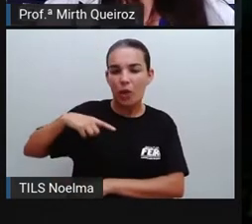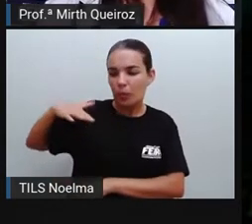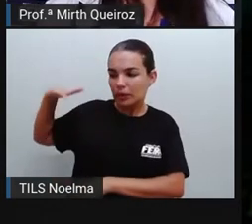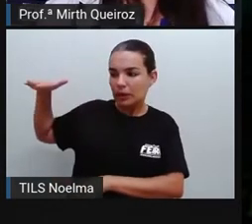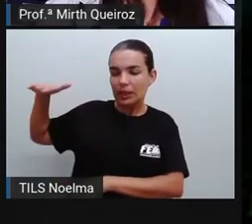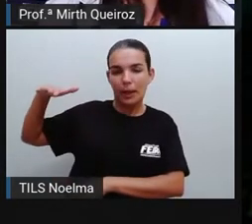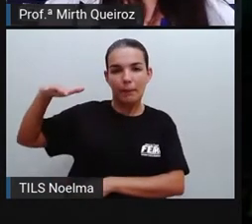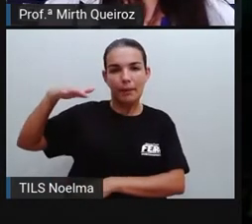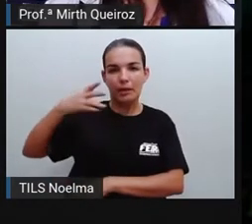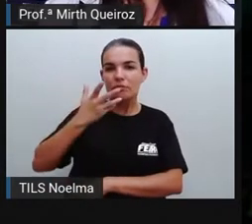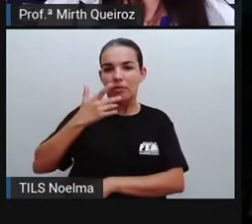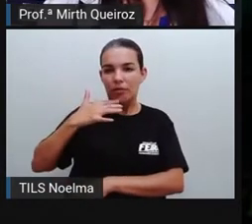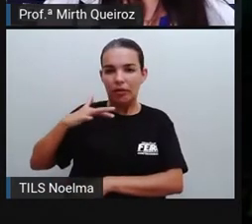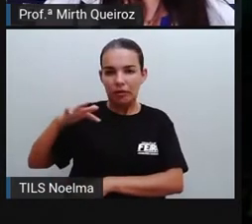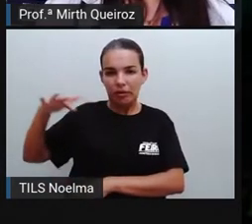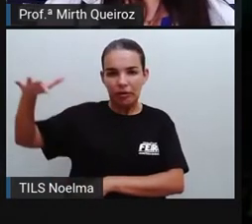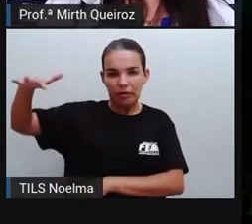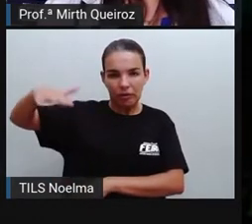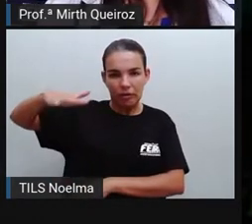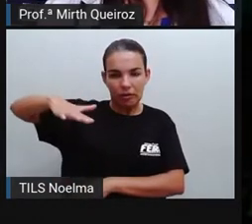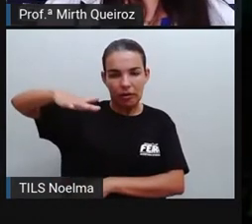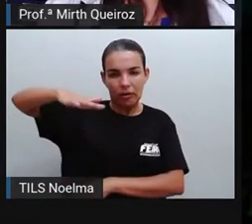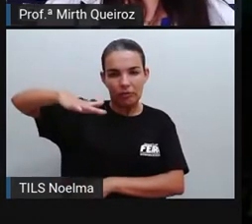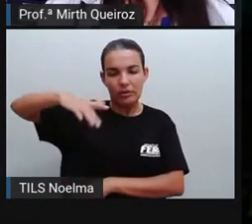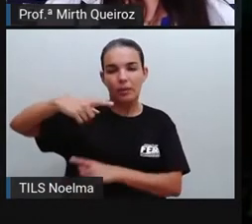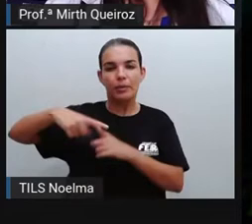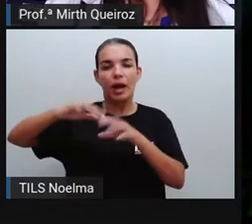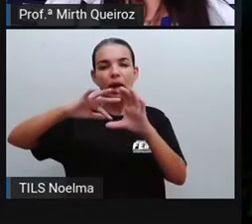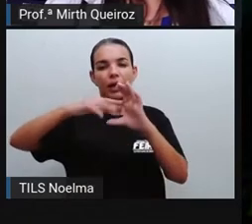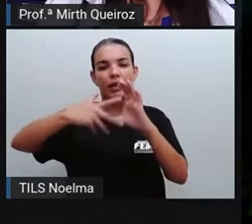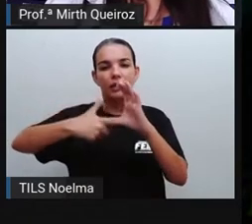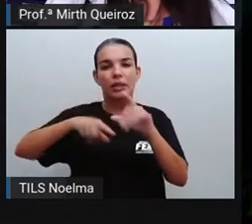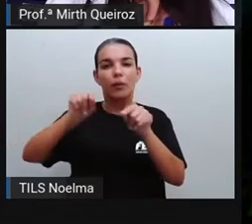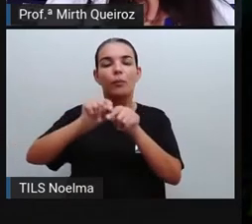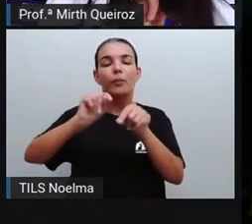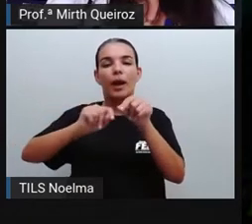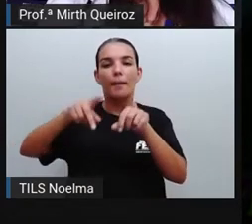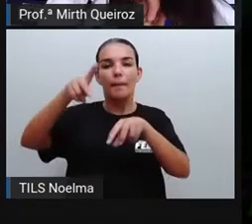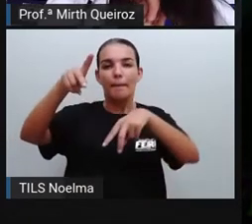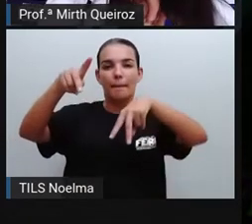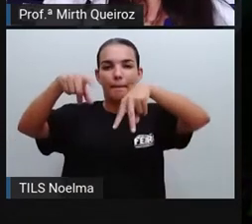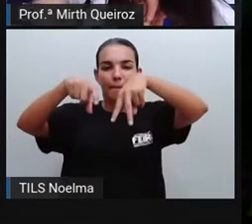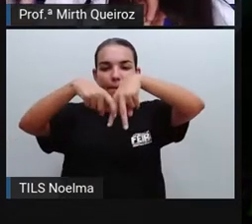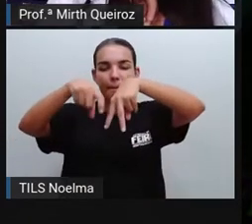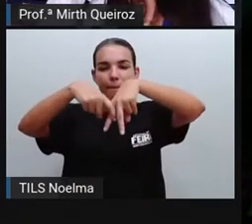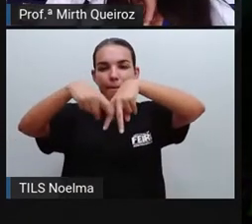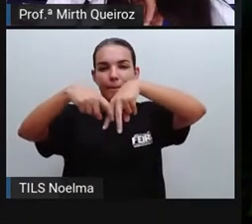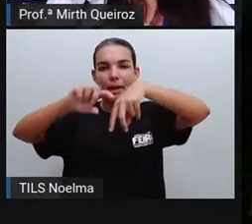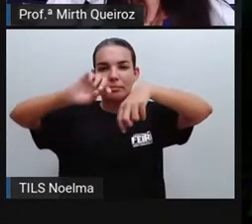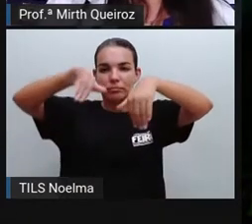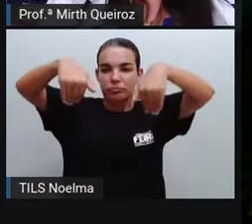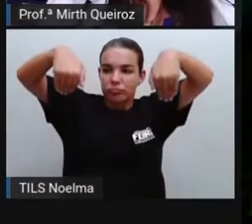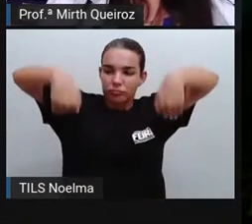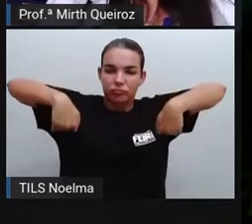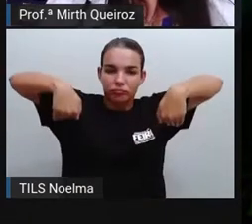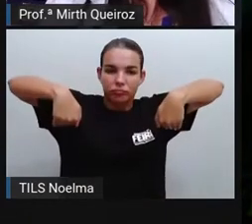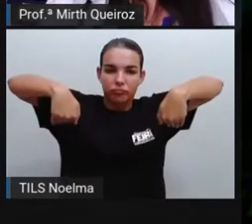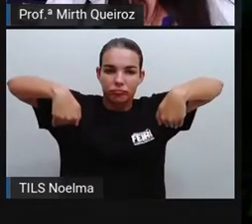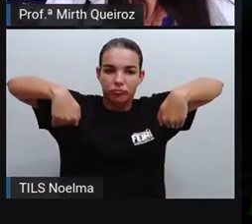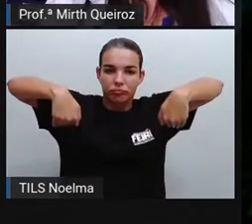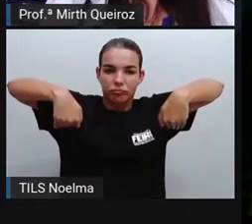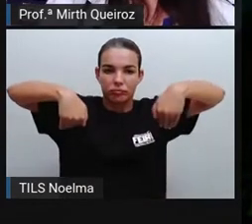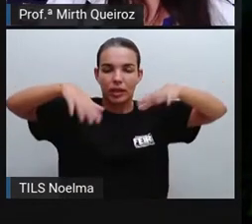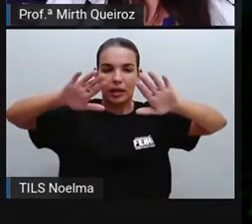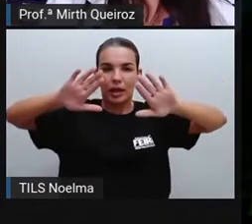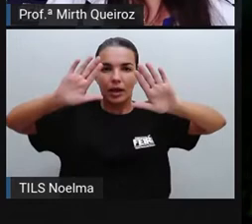Ele é pequeno e tem como característica os pés virados para trás. O Saci tem uma perna só. Já ele, uma